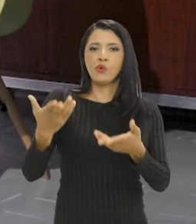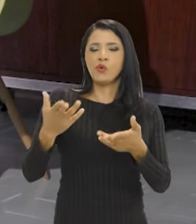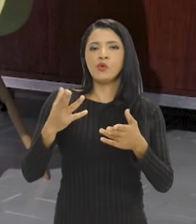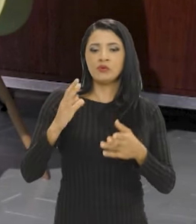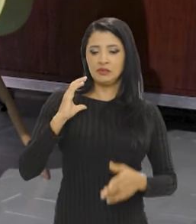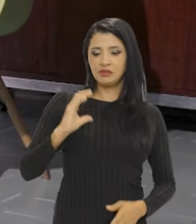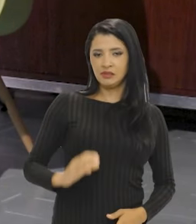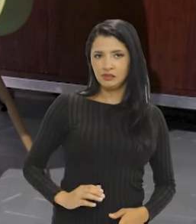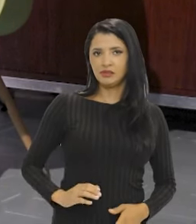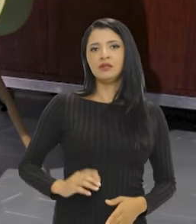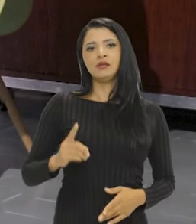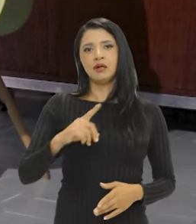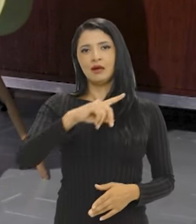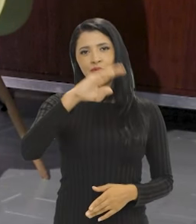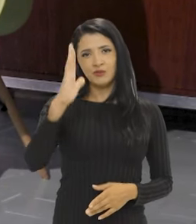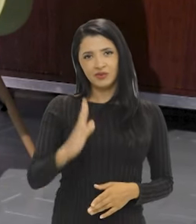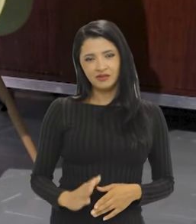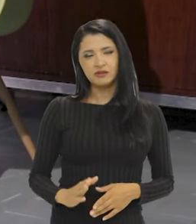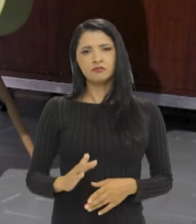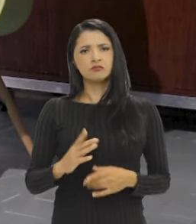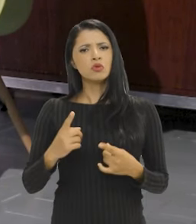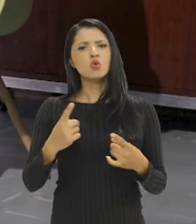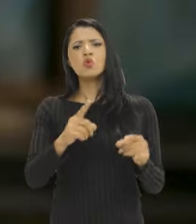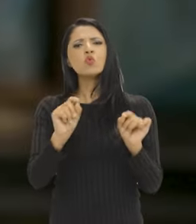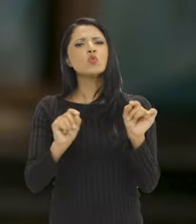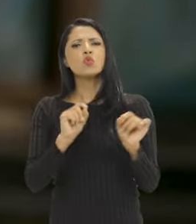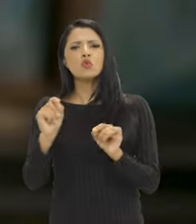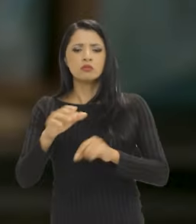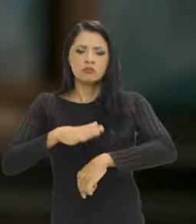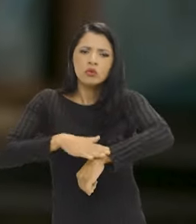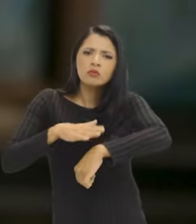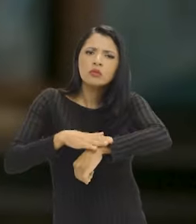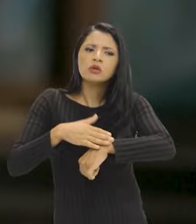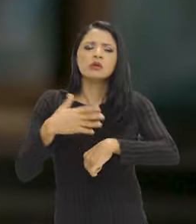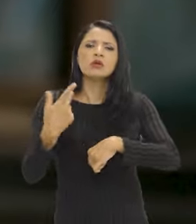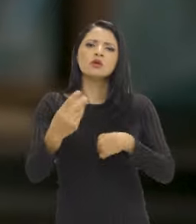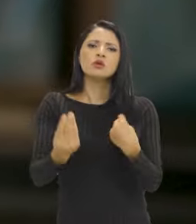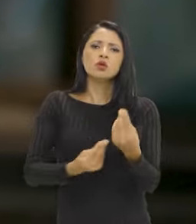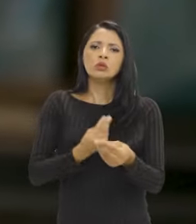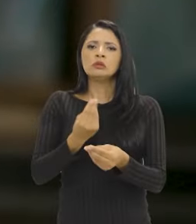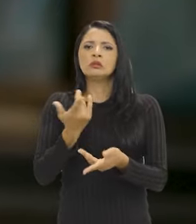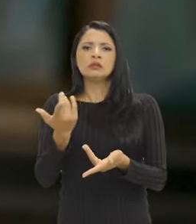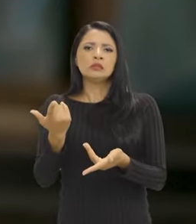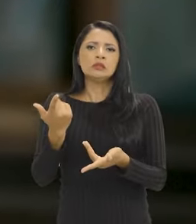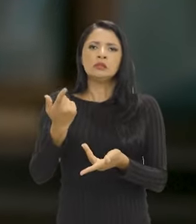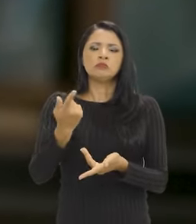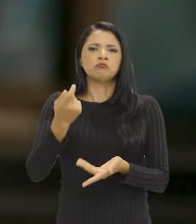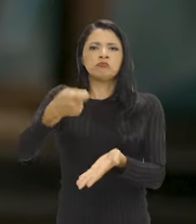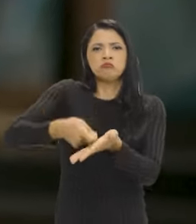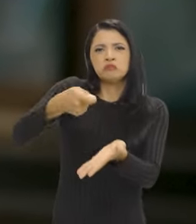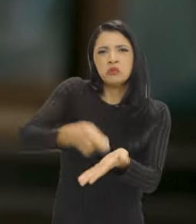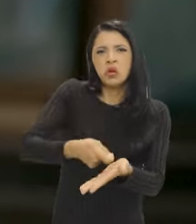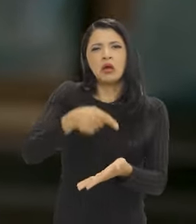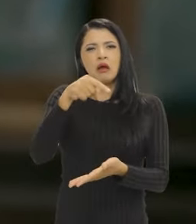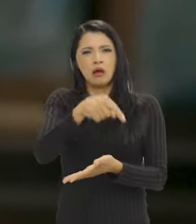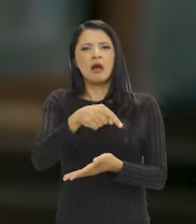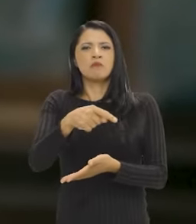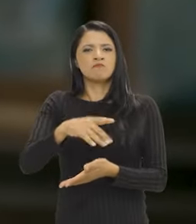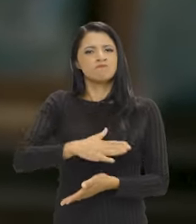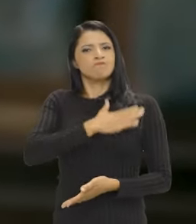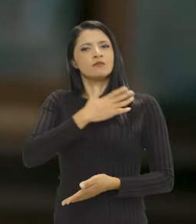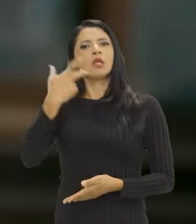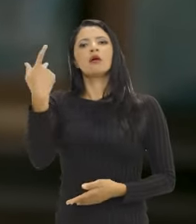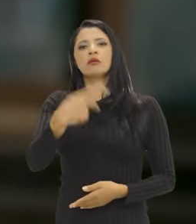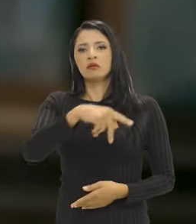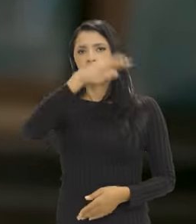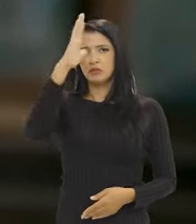luta para confrontar os momentos, os regimes ditatoriais no